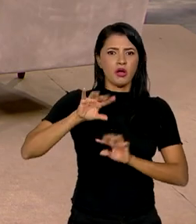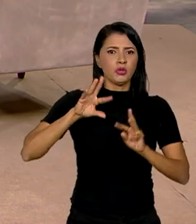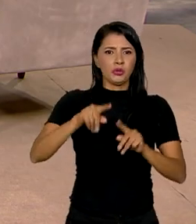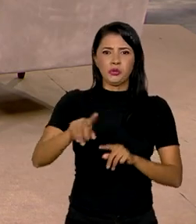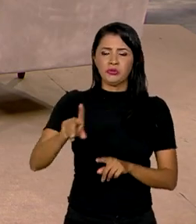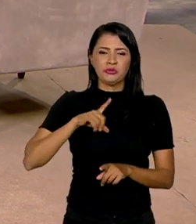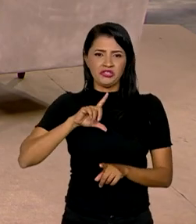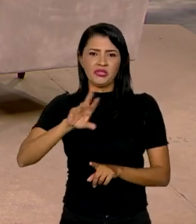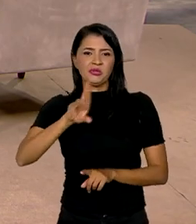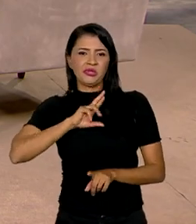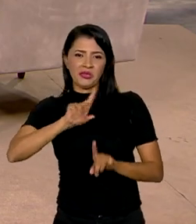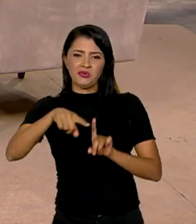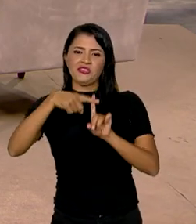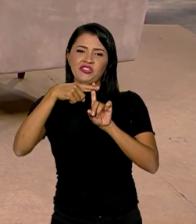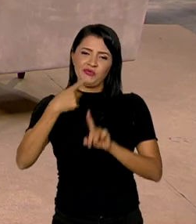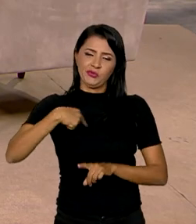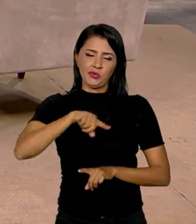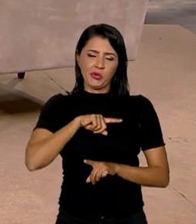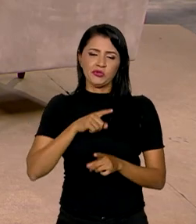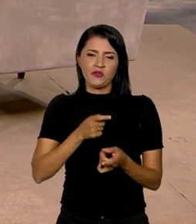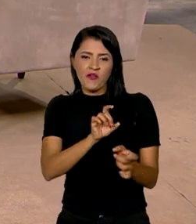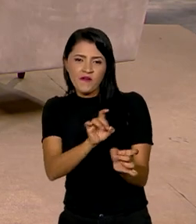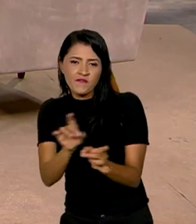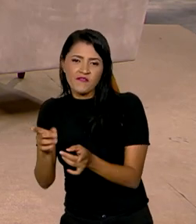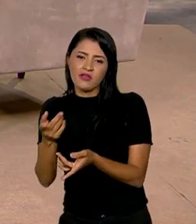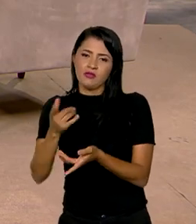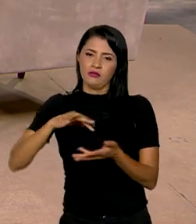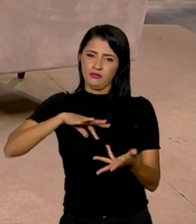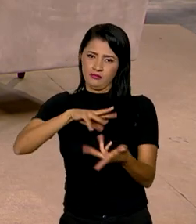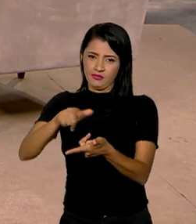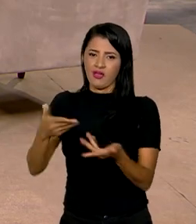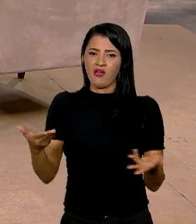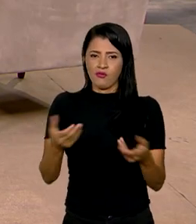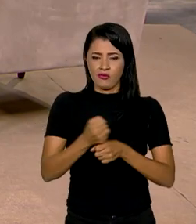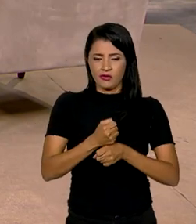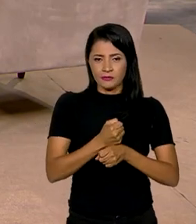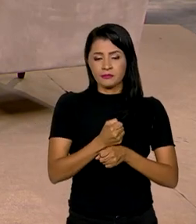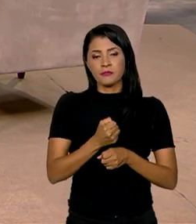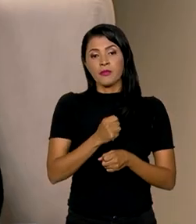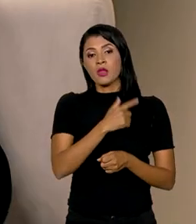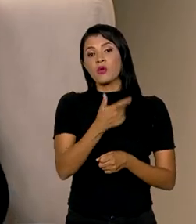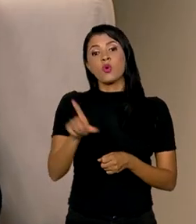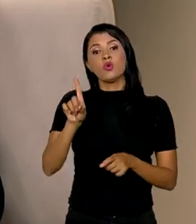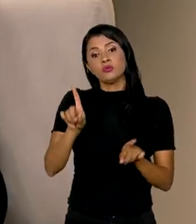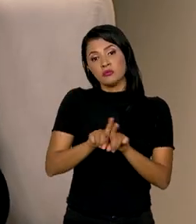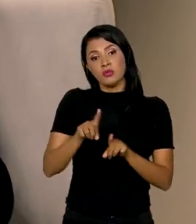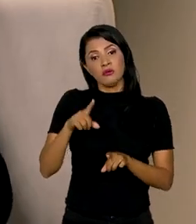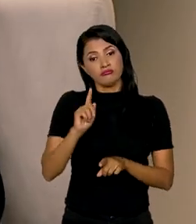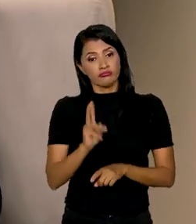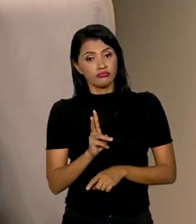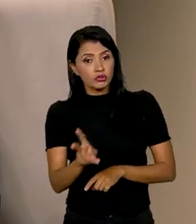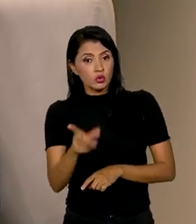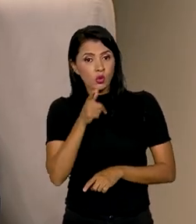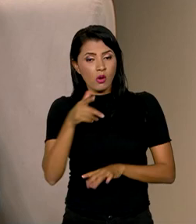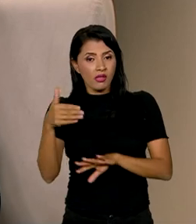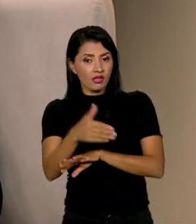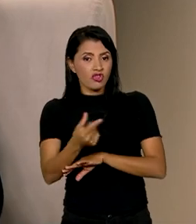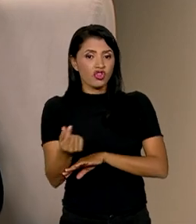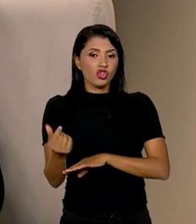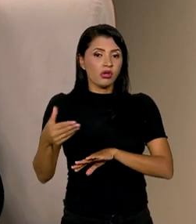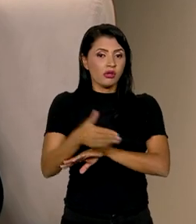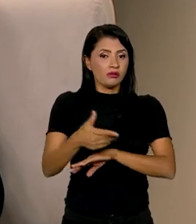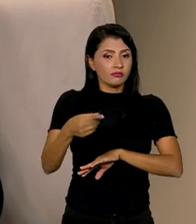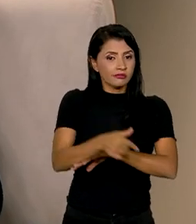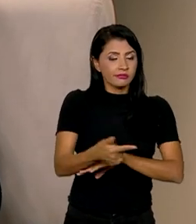positivos no nosso comércio internacional este ano. E, de outro lado, ainda estamos tendo a entrada de capital